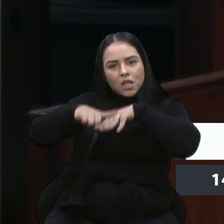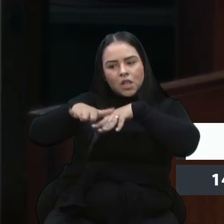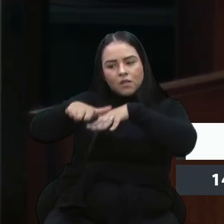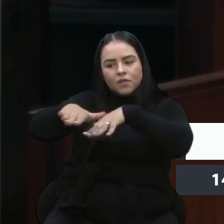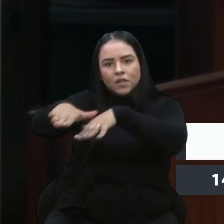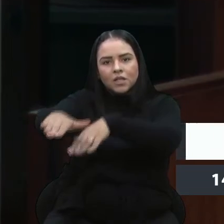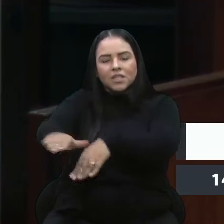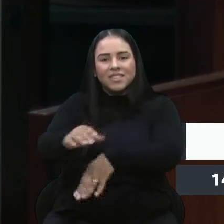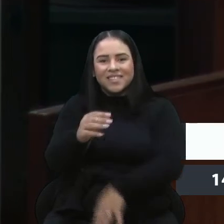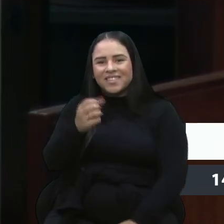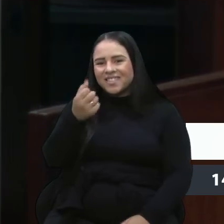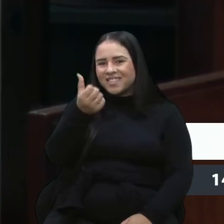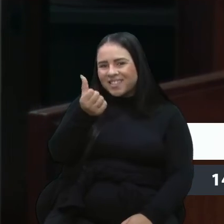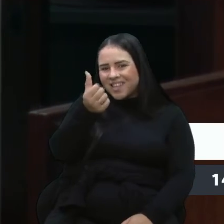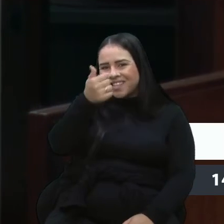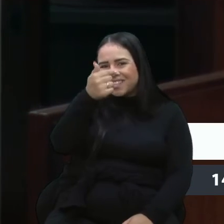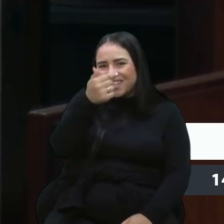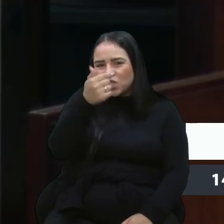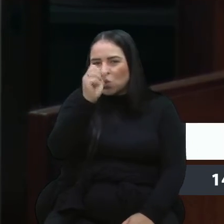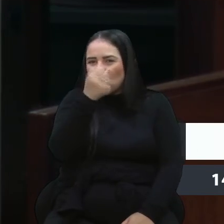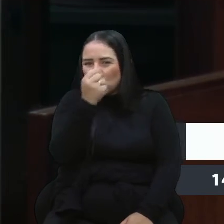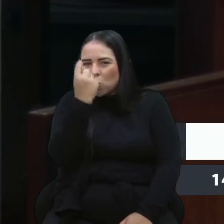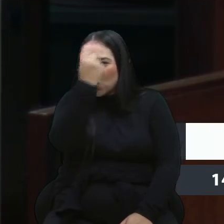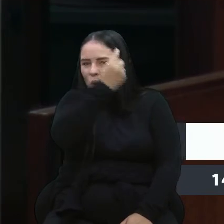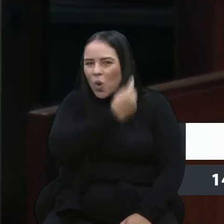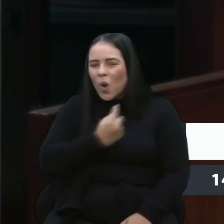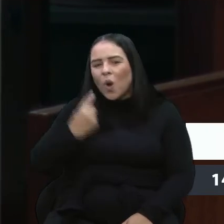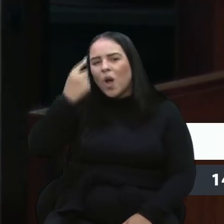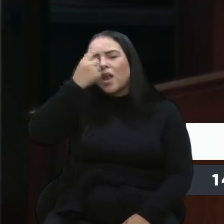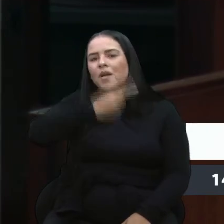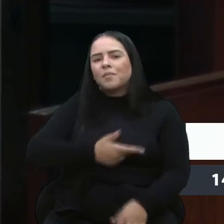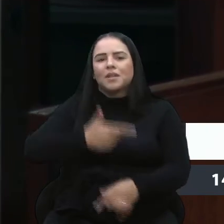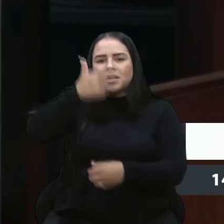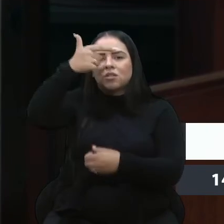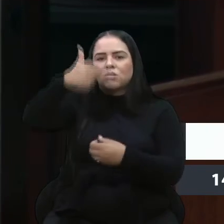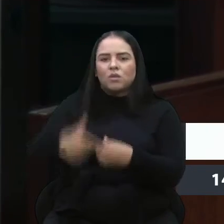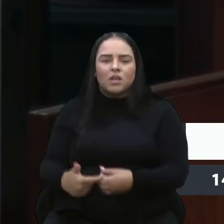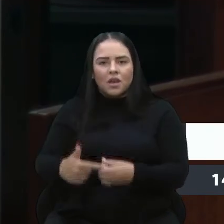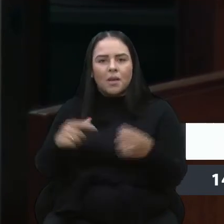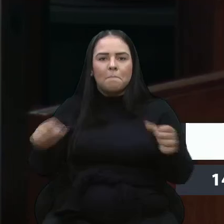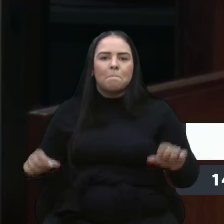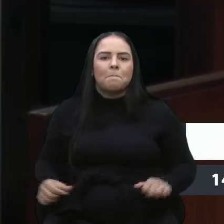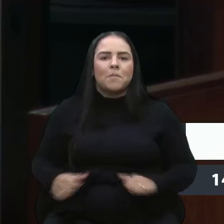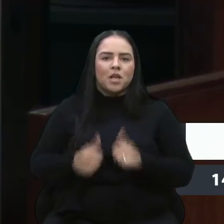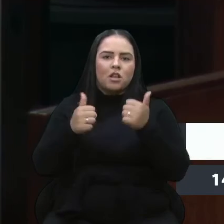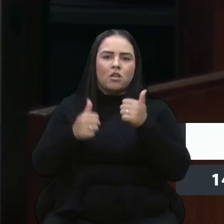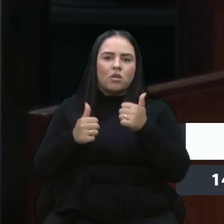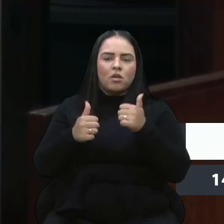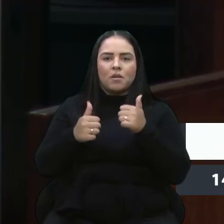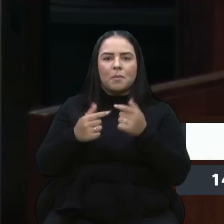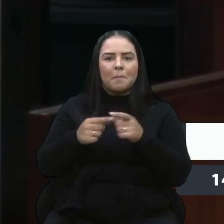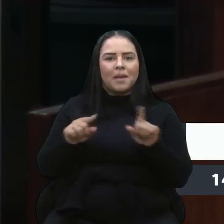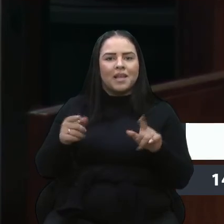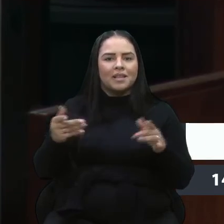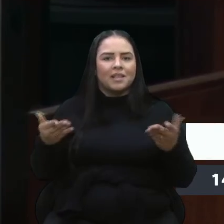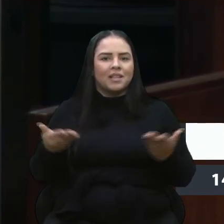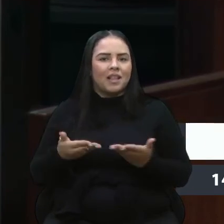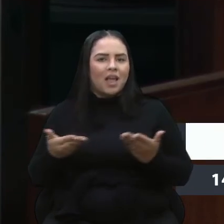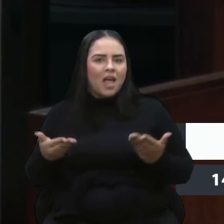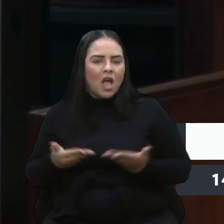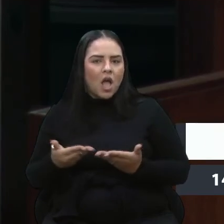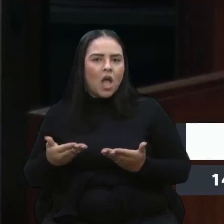horas, né, de pessoas em filas para abastecer, para pegar um preço um pouquinho mais acessível. E agora que está, né,